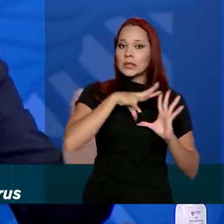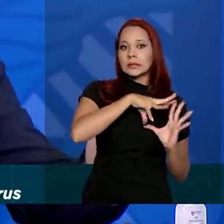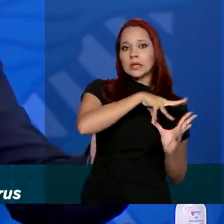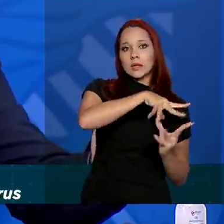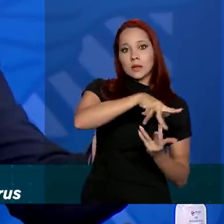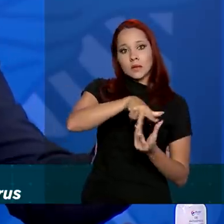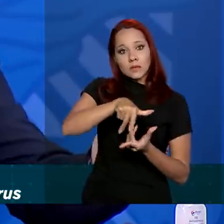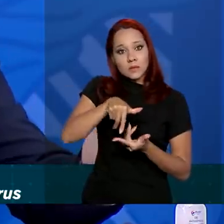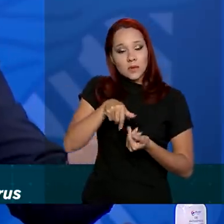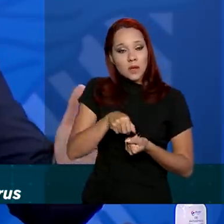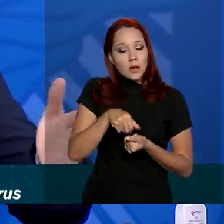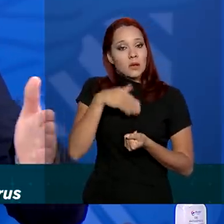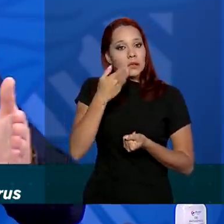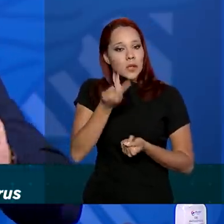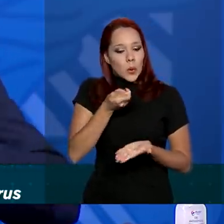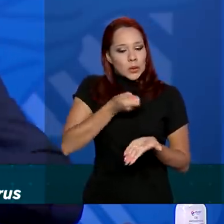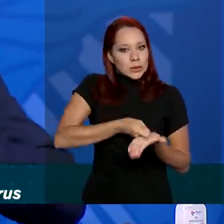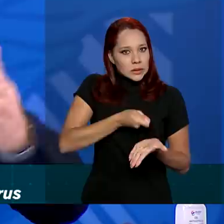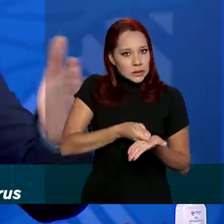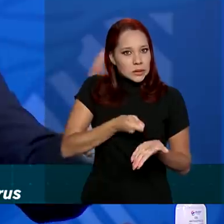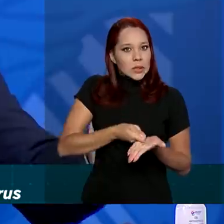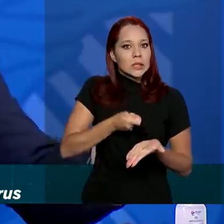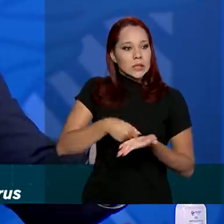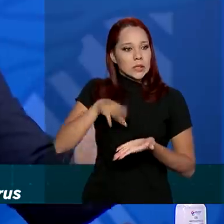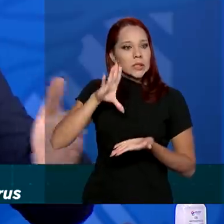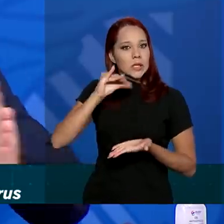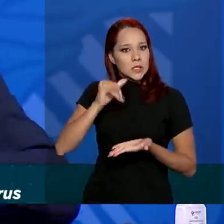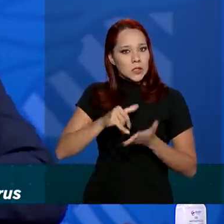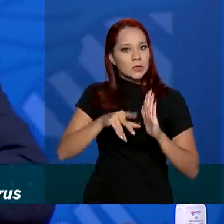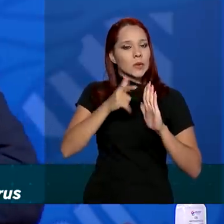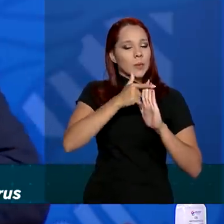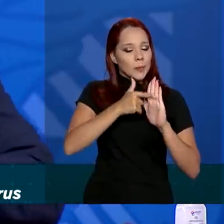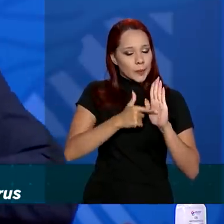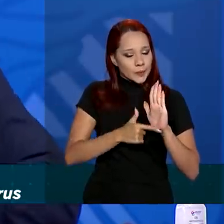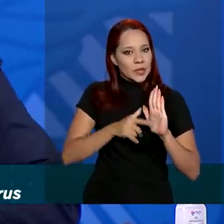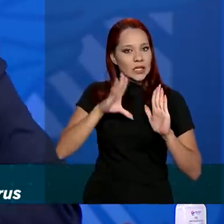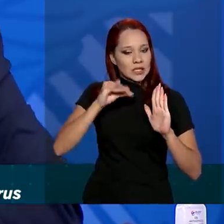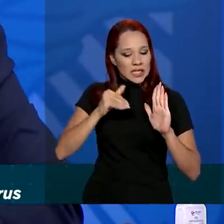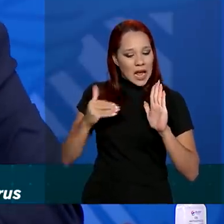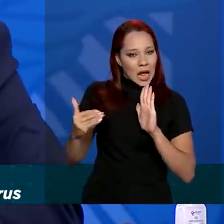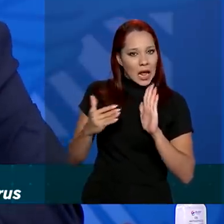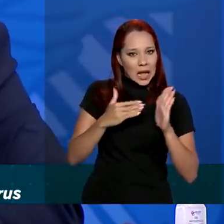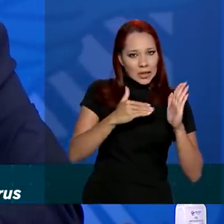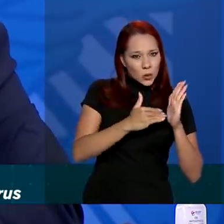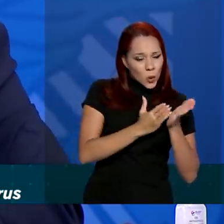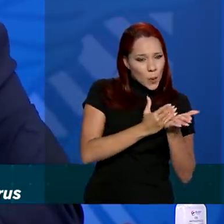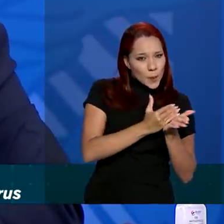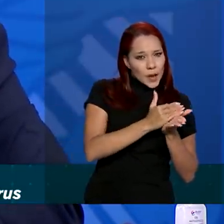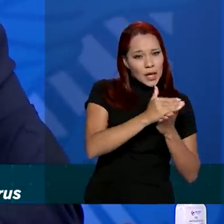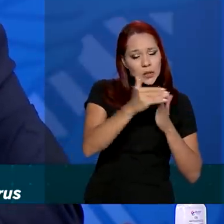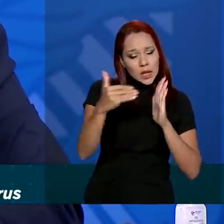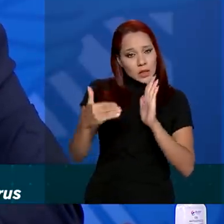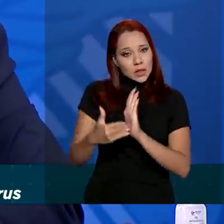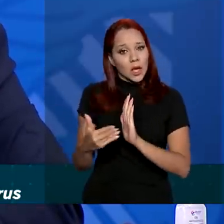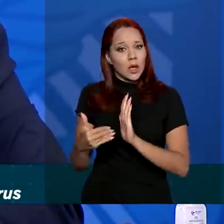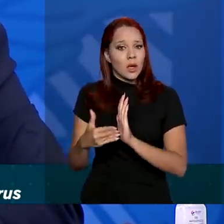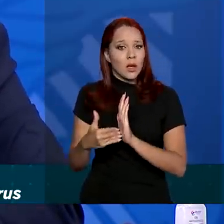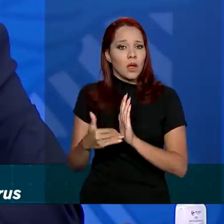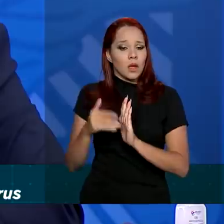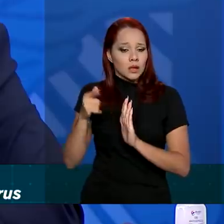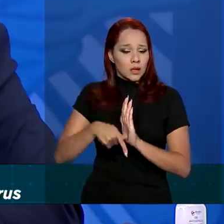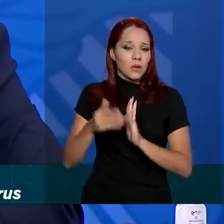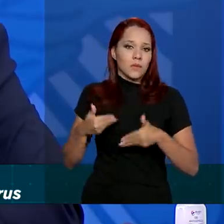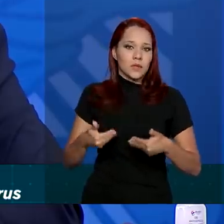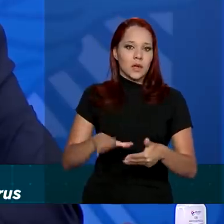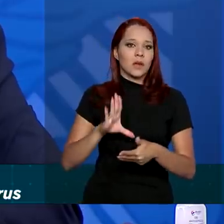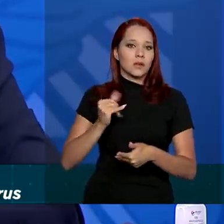e, portanto, o rigor científico desde o início até a última etapa que o Ministério da Ciência e Tecnologia